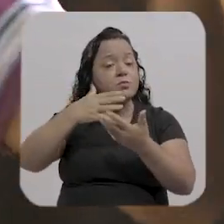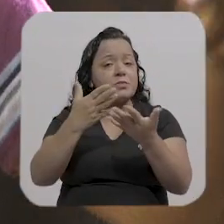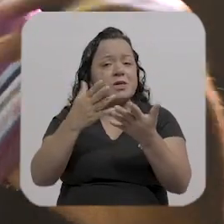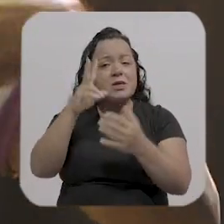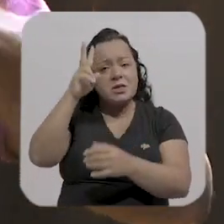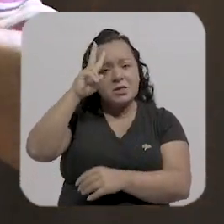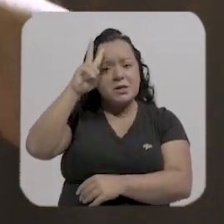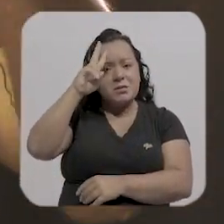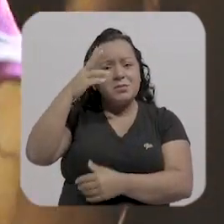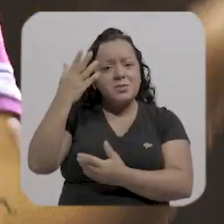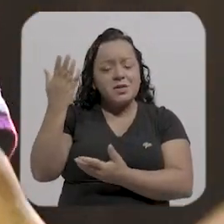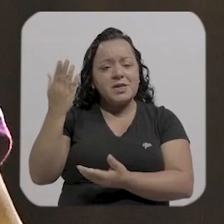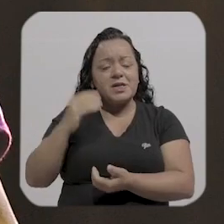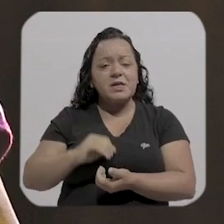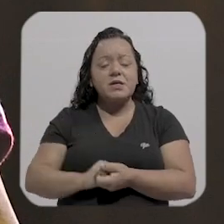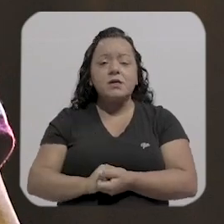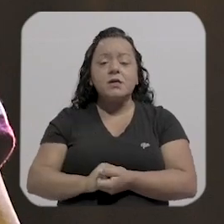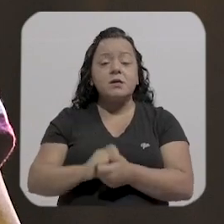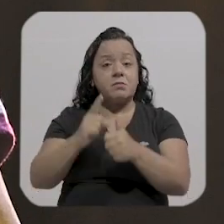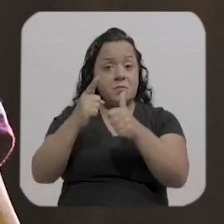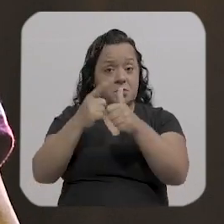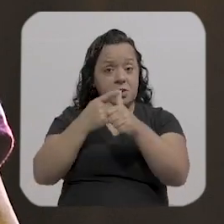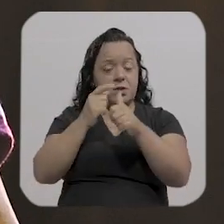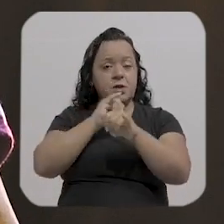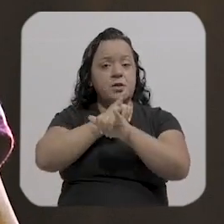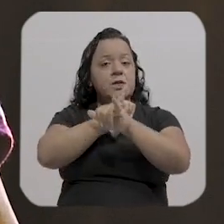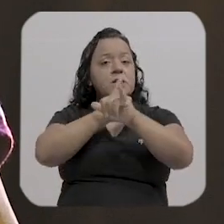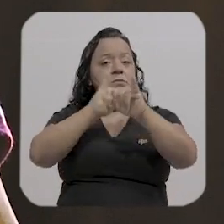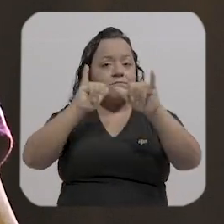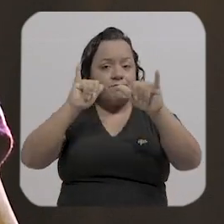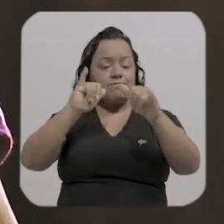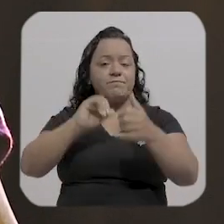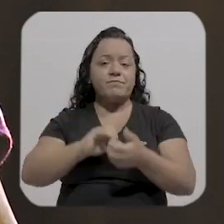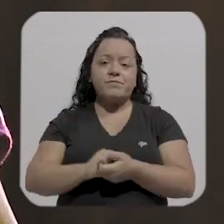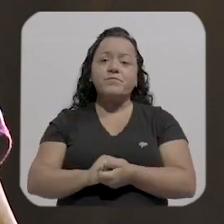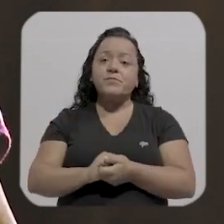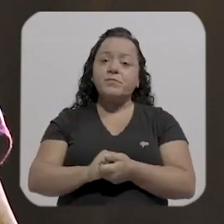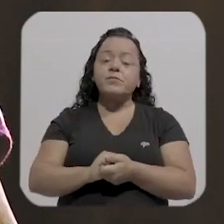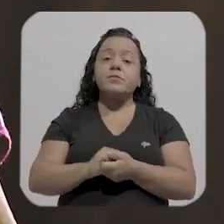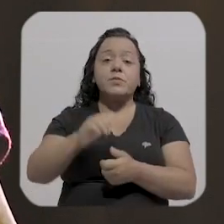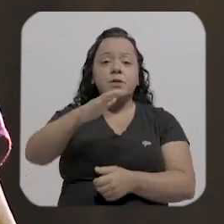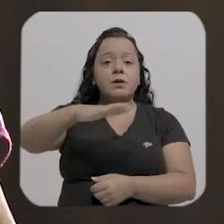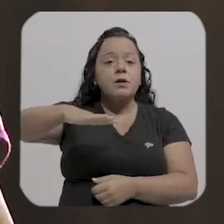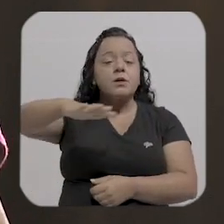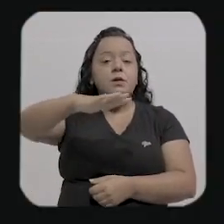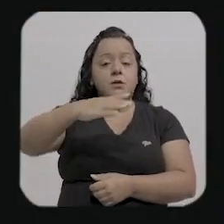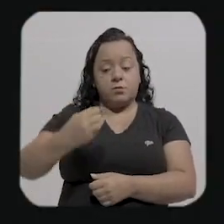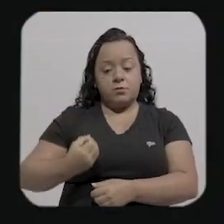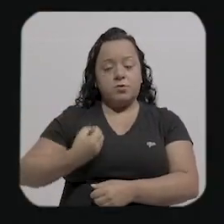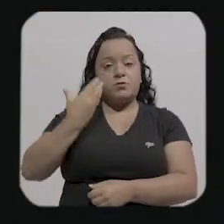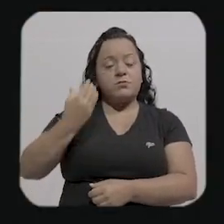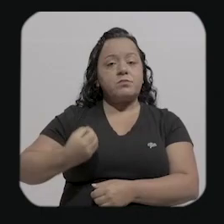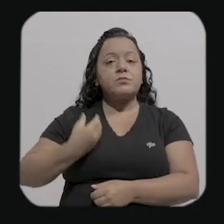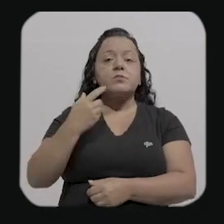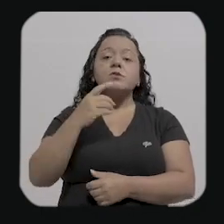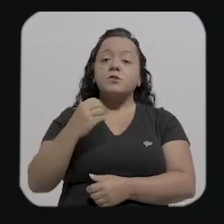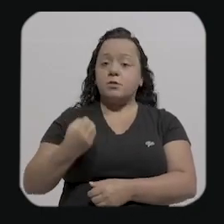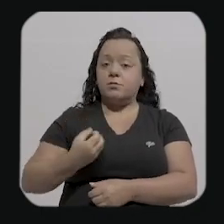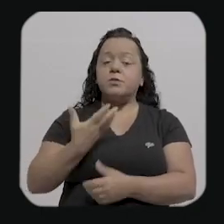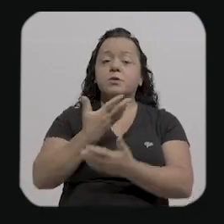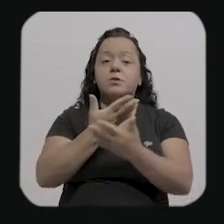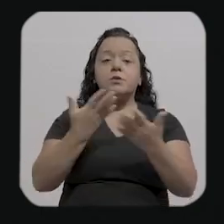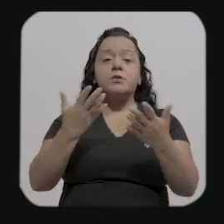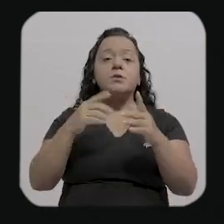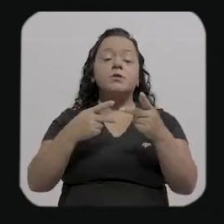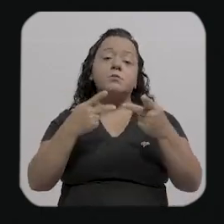pra público e etc que eu surgi como poeta foi no projeto 5 e meia foi um projeto que o Bubu realizava